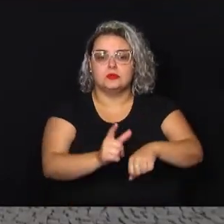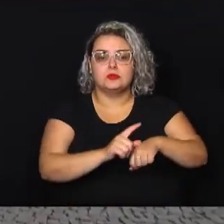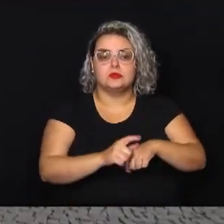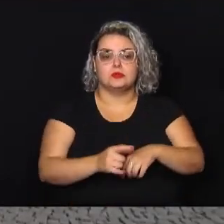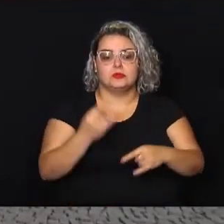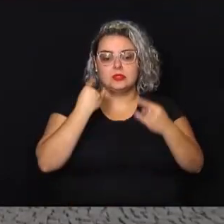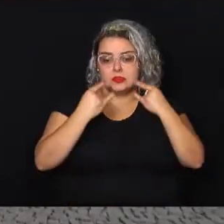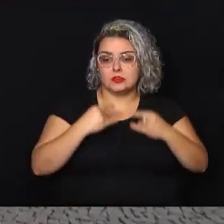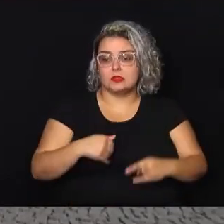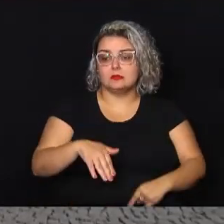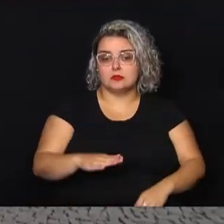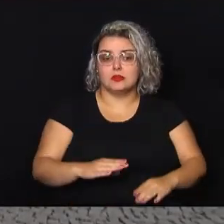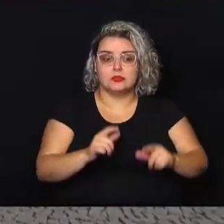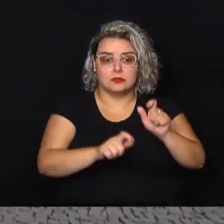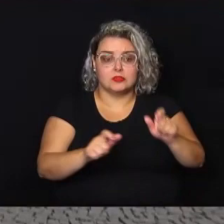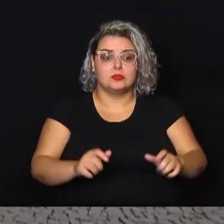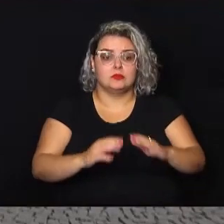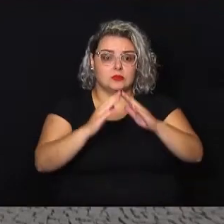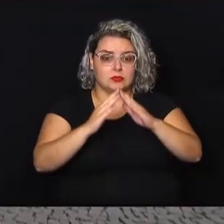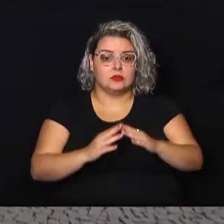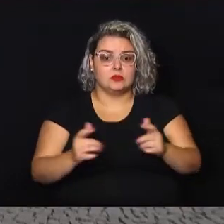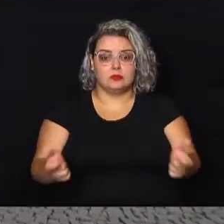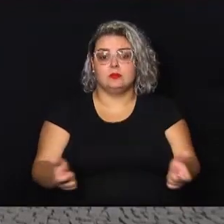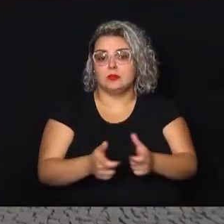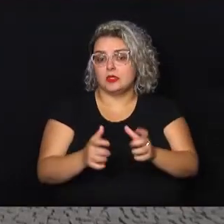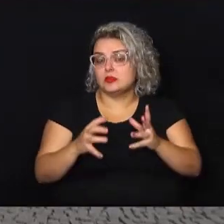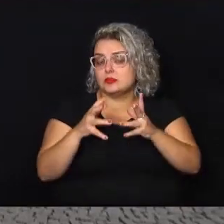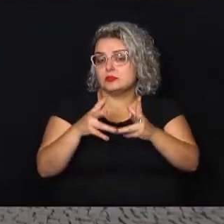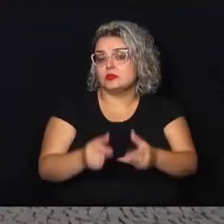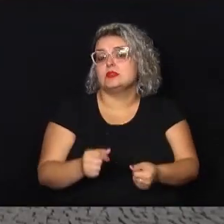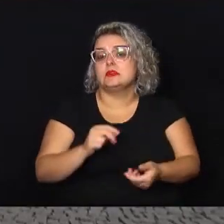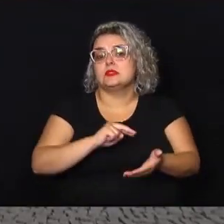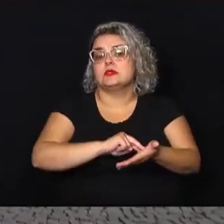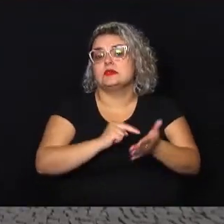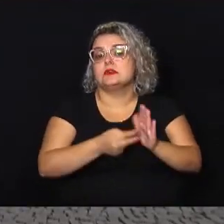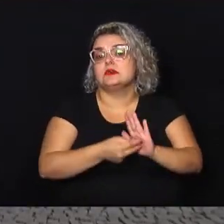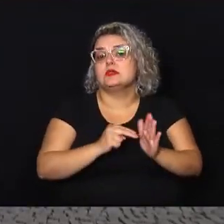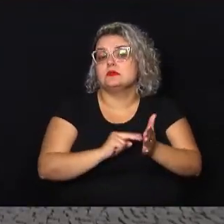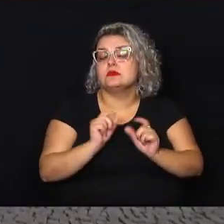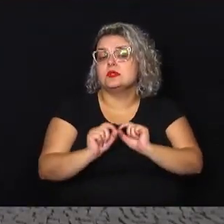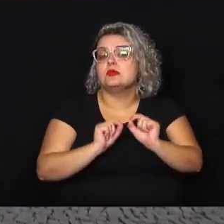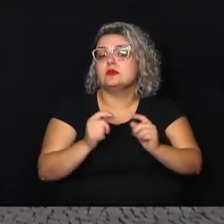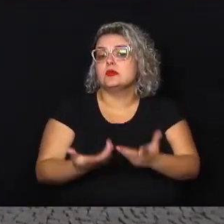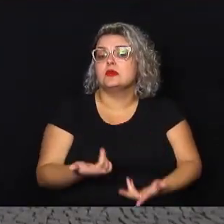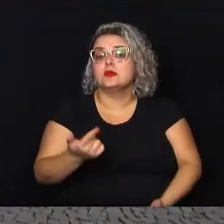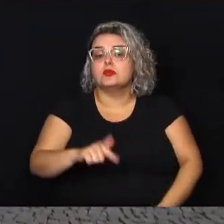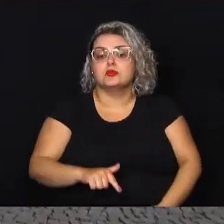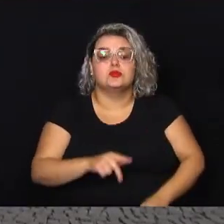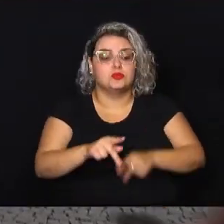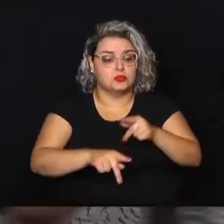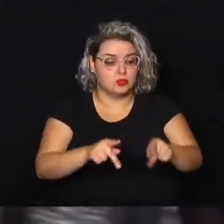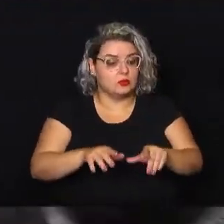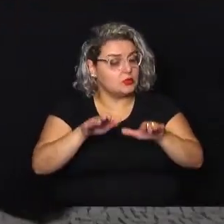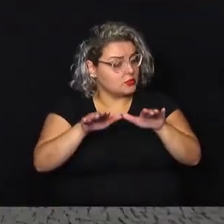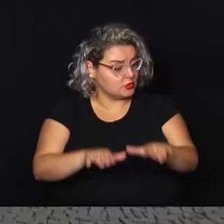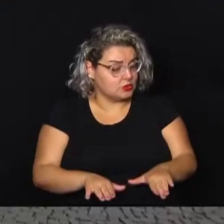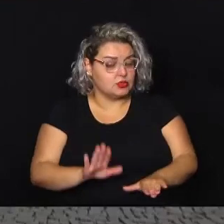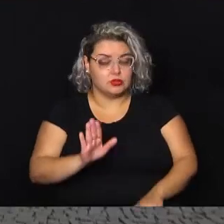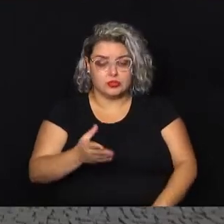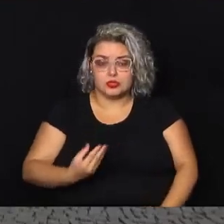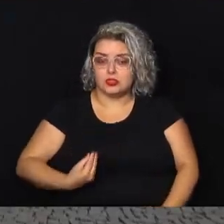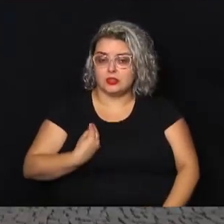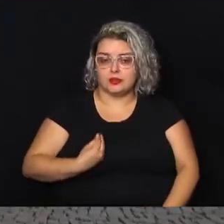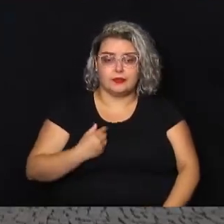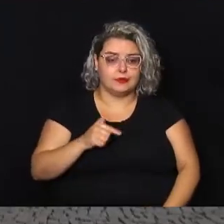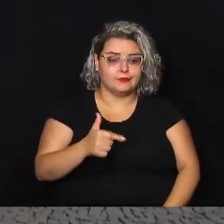Então, essa questão de você reduzir para todos, significa você manter a população que hoje já mora aqui e que não está aguentando